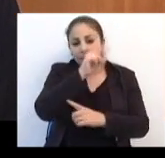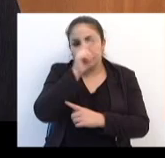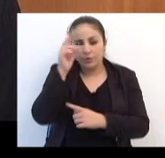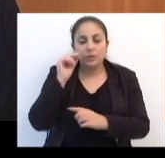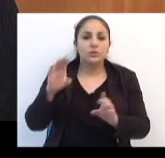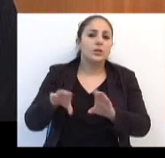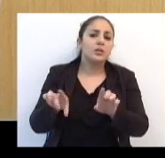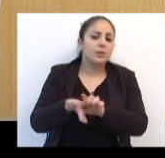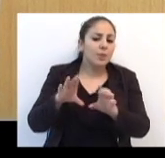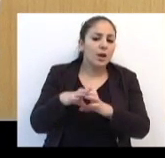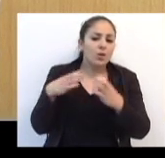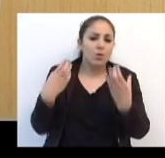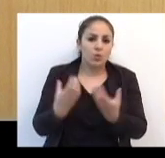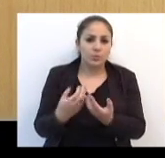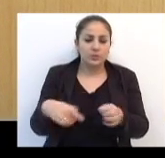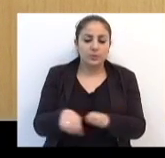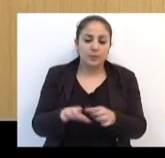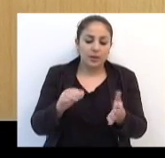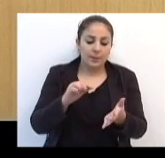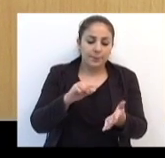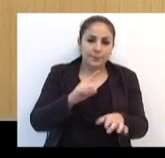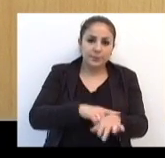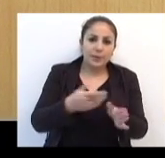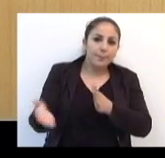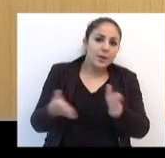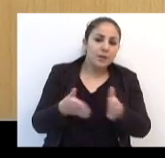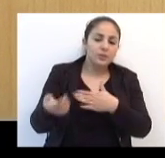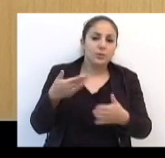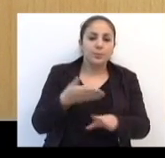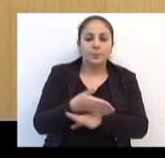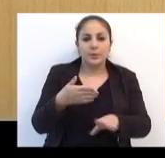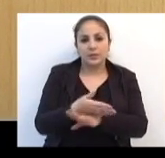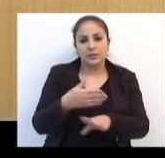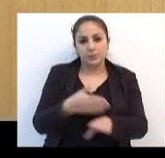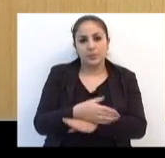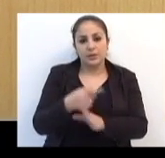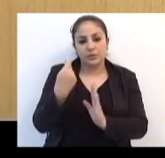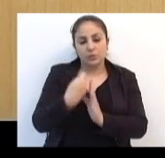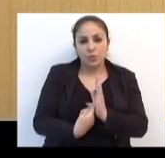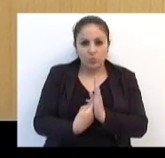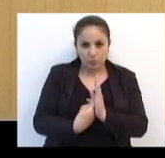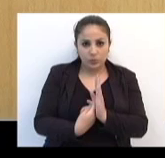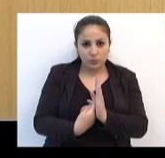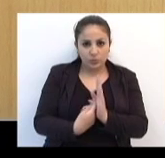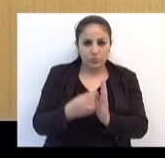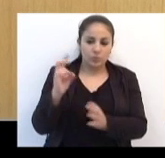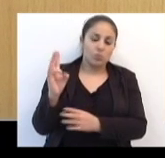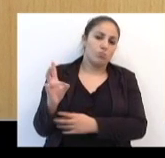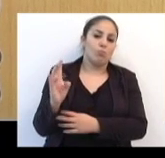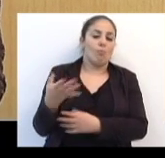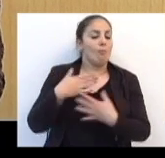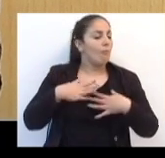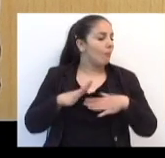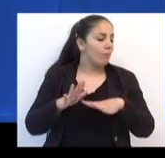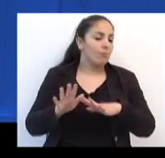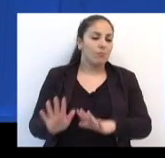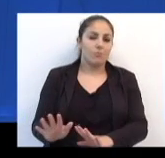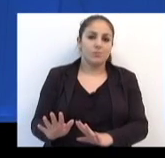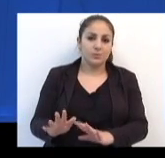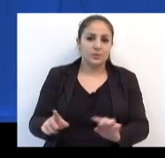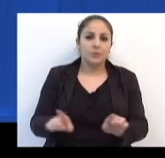também a comunidade. Prazo para participar do concurso Drogas Tofora encerra na próxima semana.